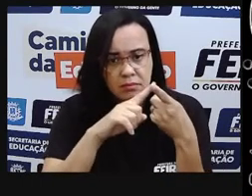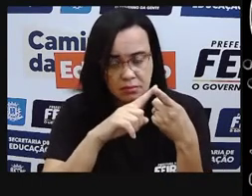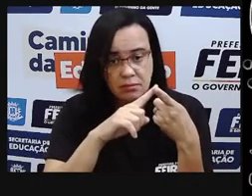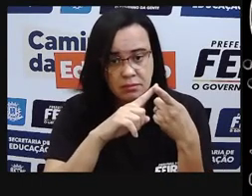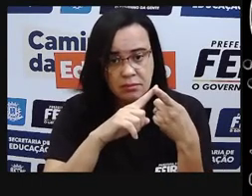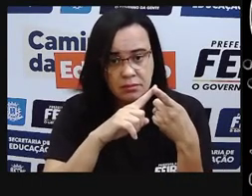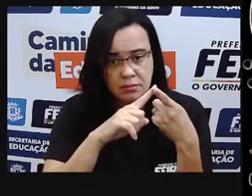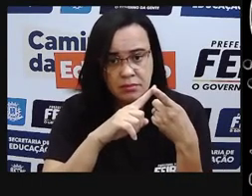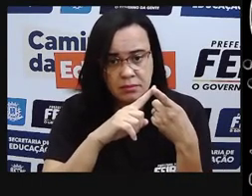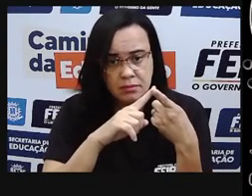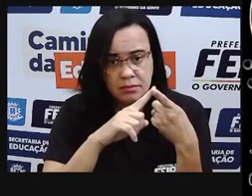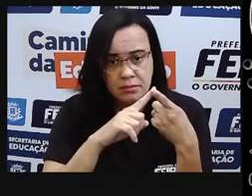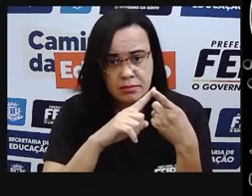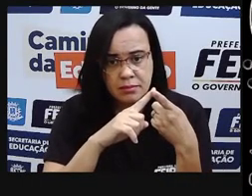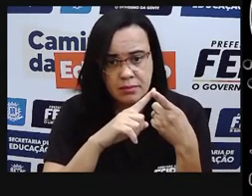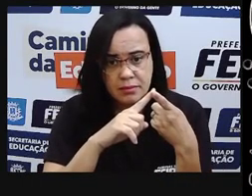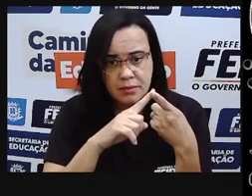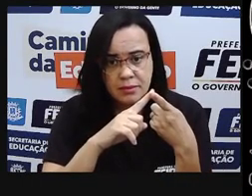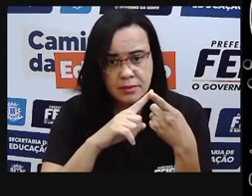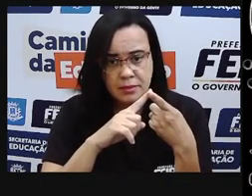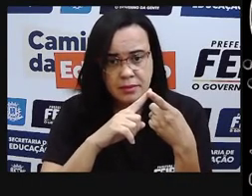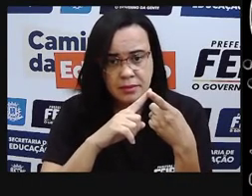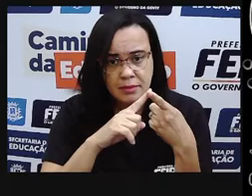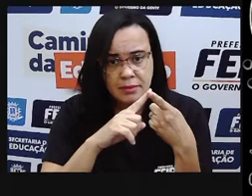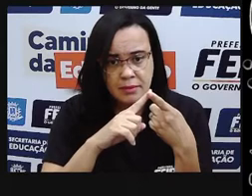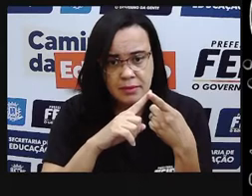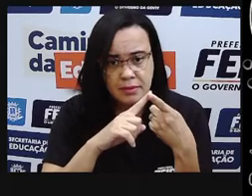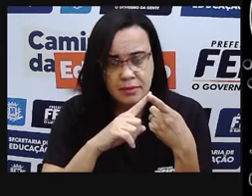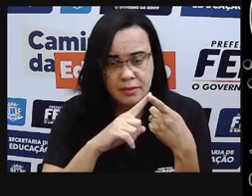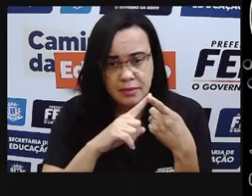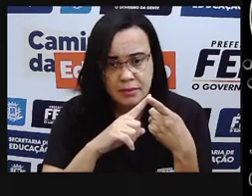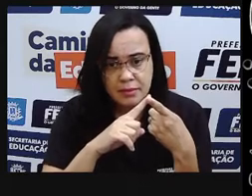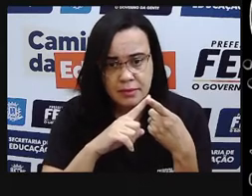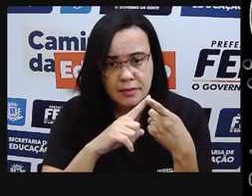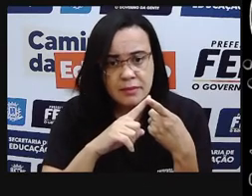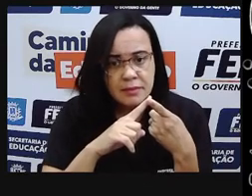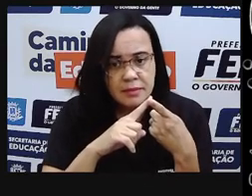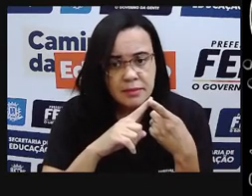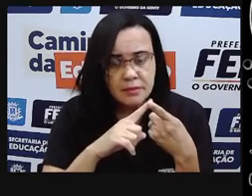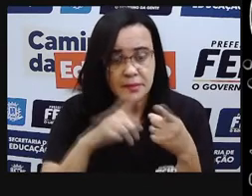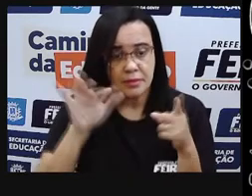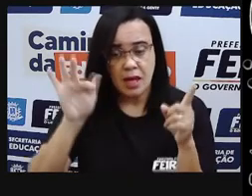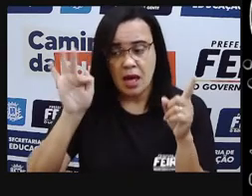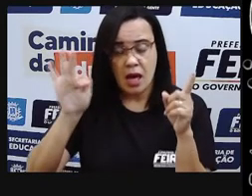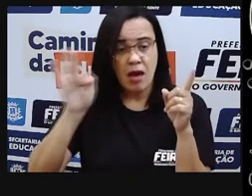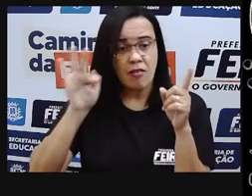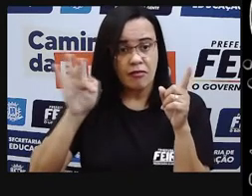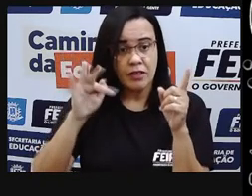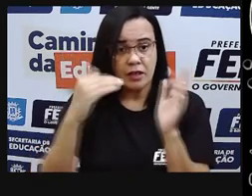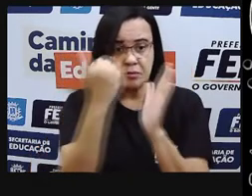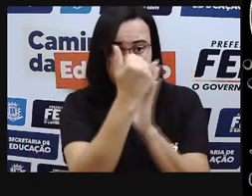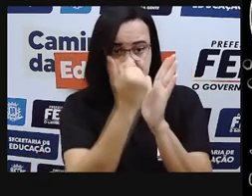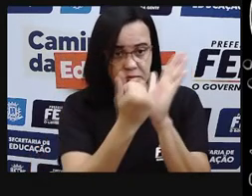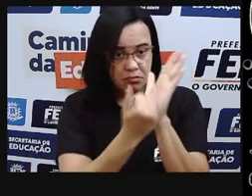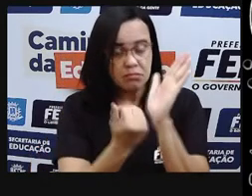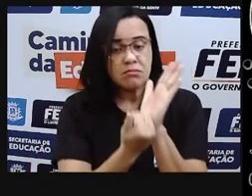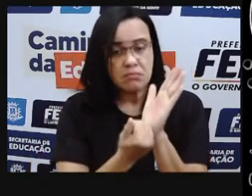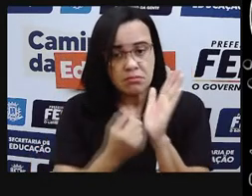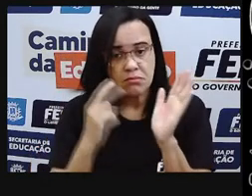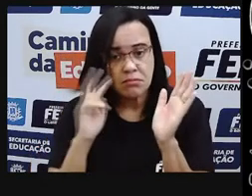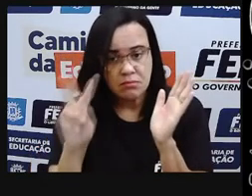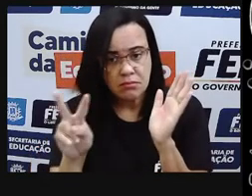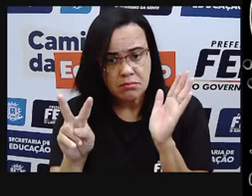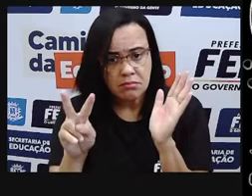que é F, né, que está classificado como um eletroeletrônico F, né, e um B. O que vai